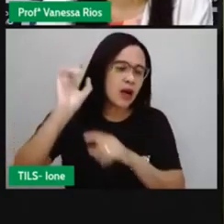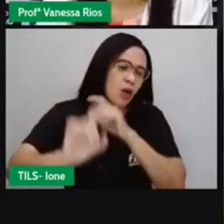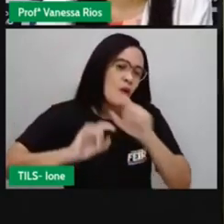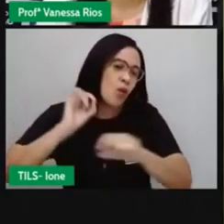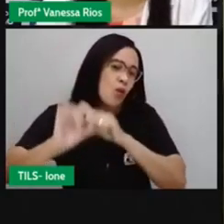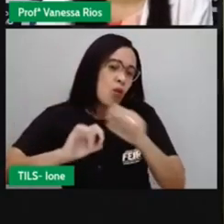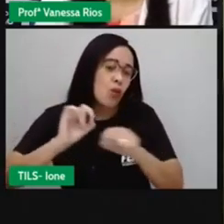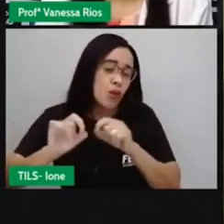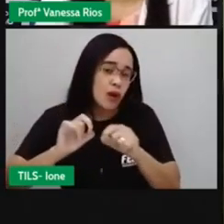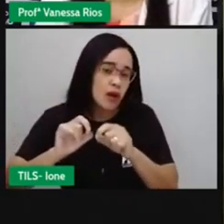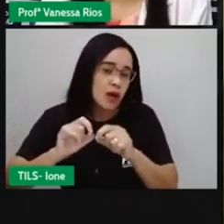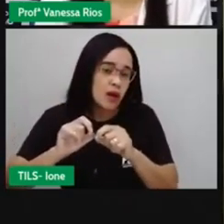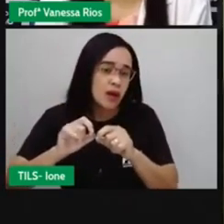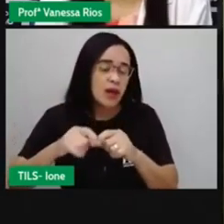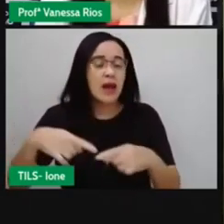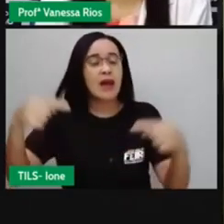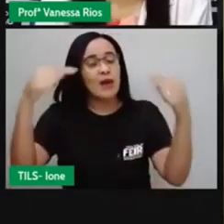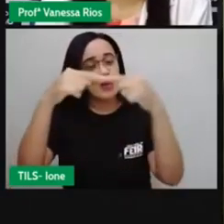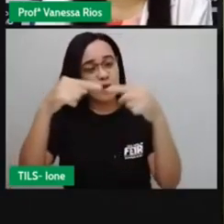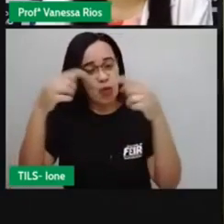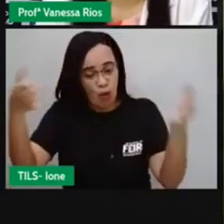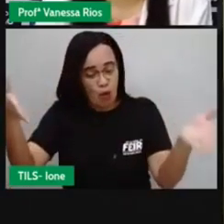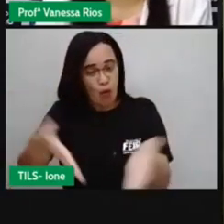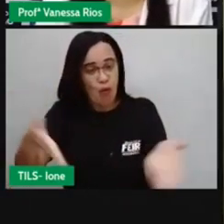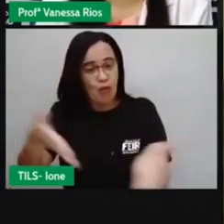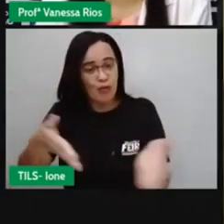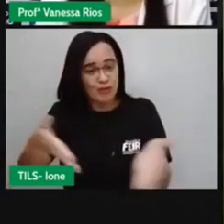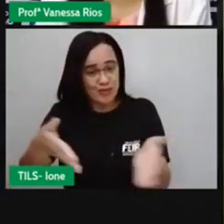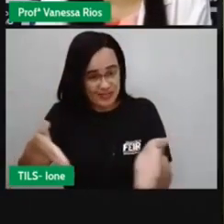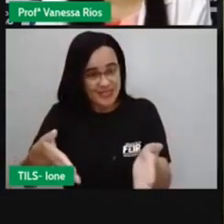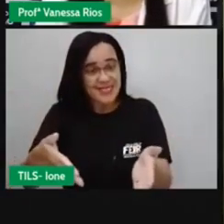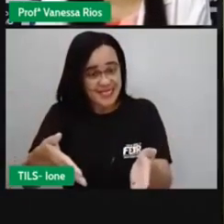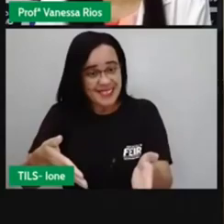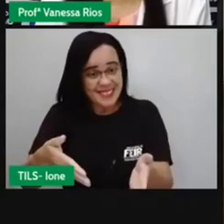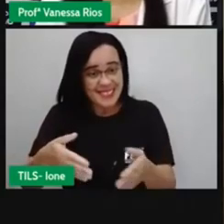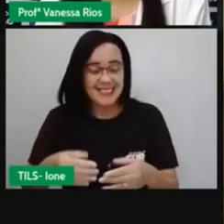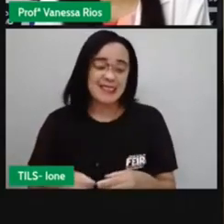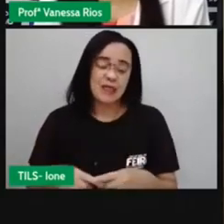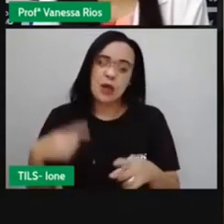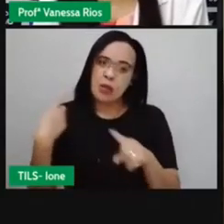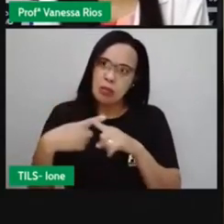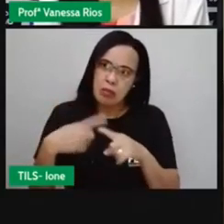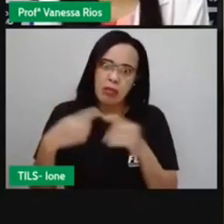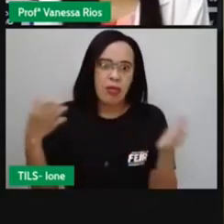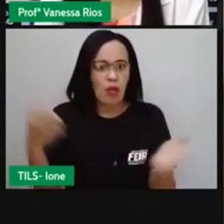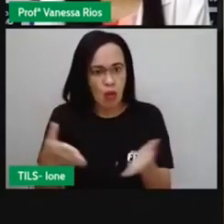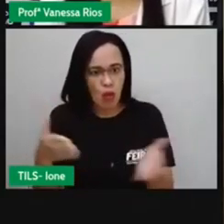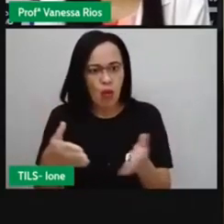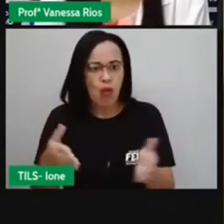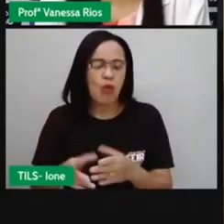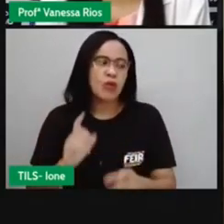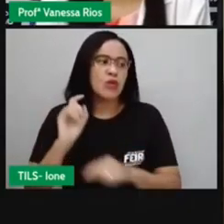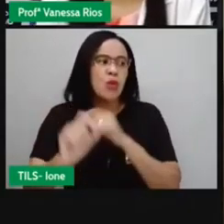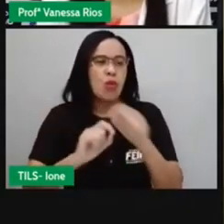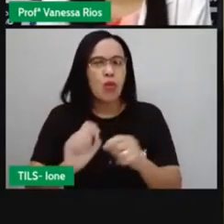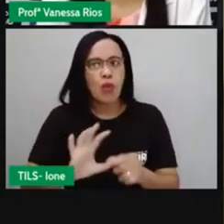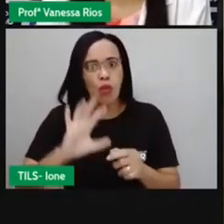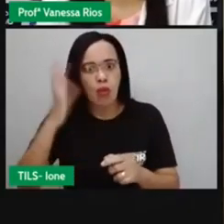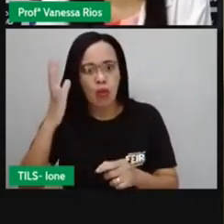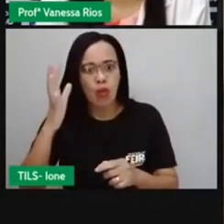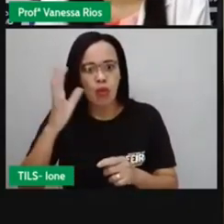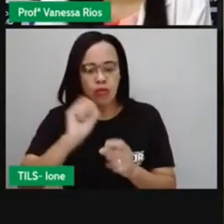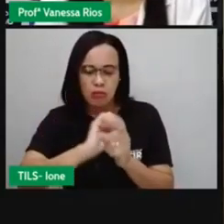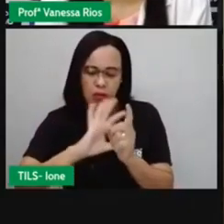muito presente em nossos dias, né? Principalmente diante da realidade que a gente está vivendo atualmente no meio da